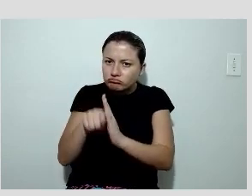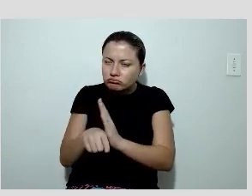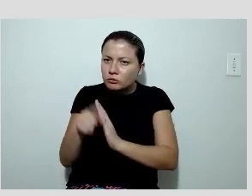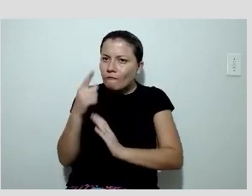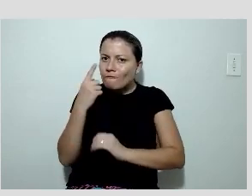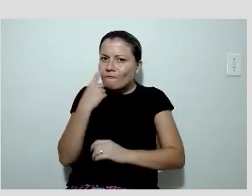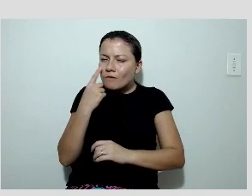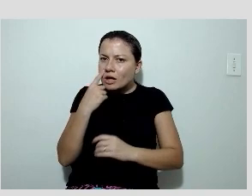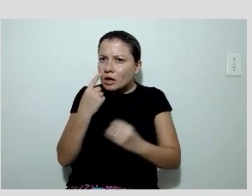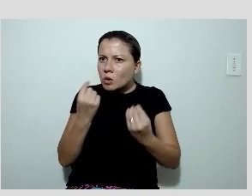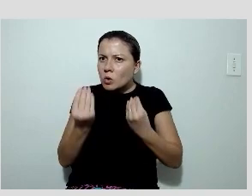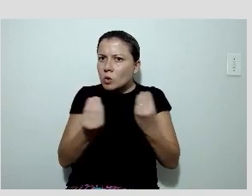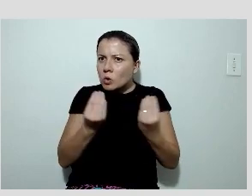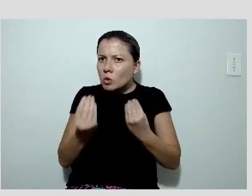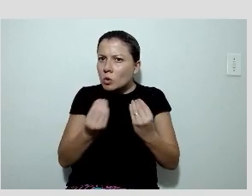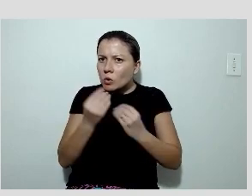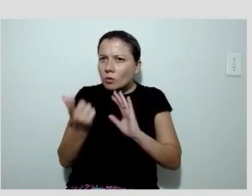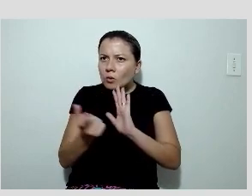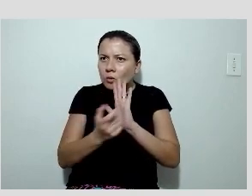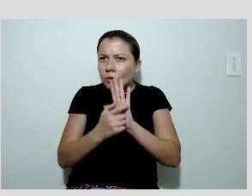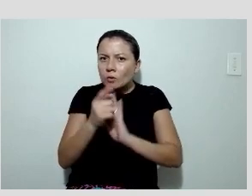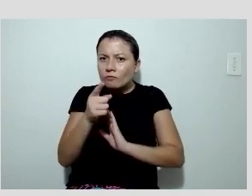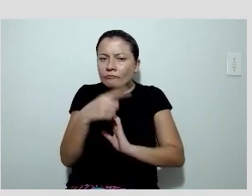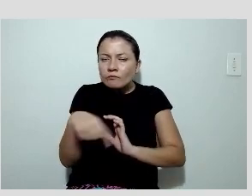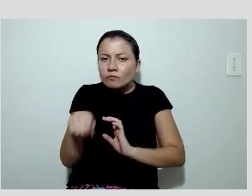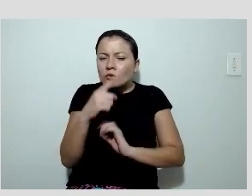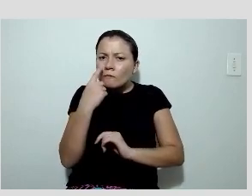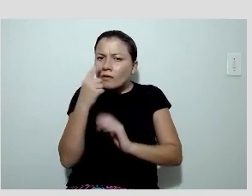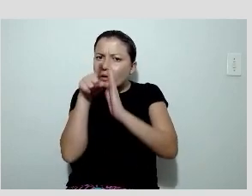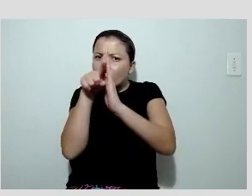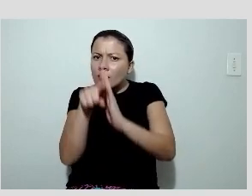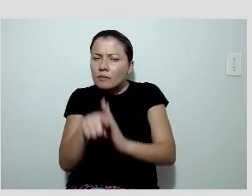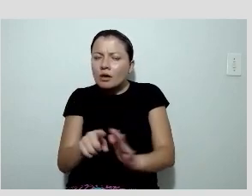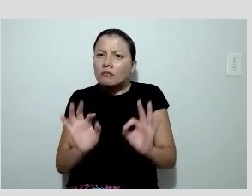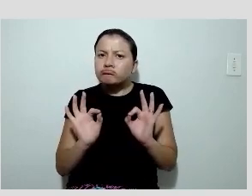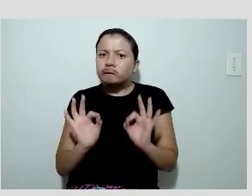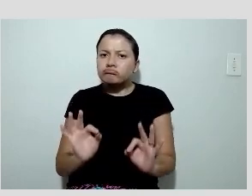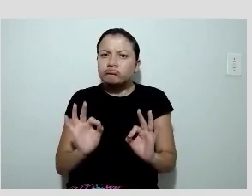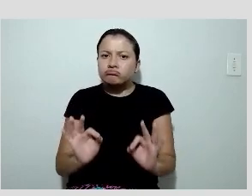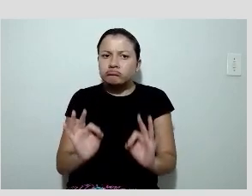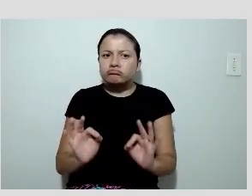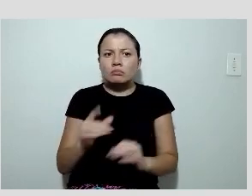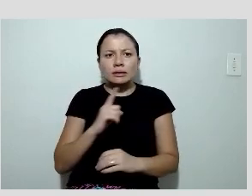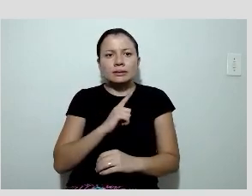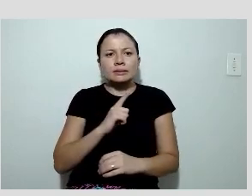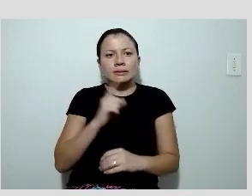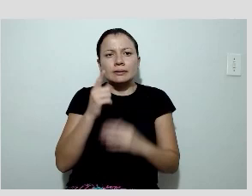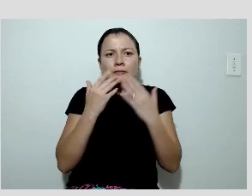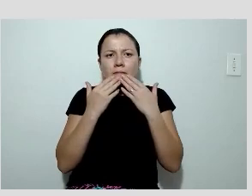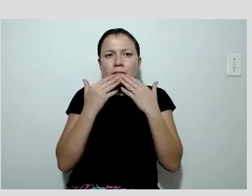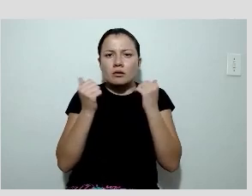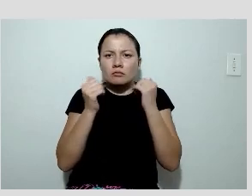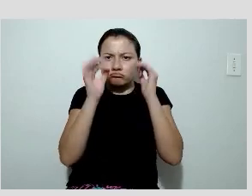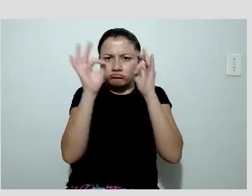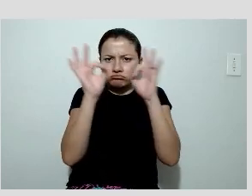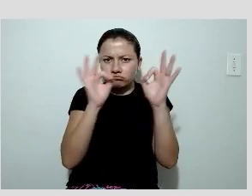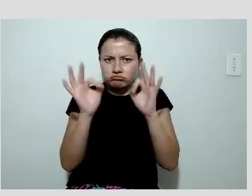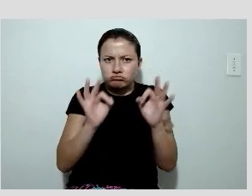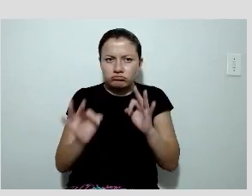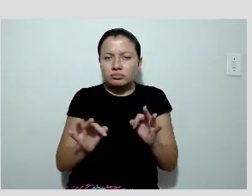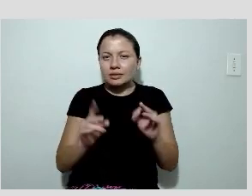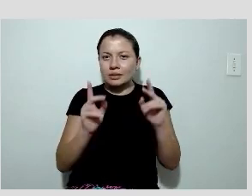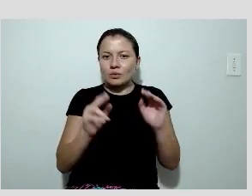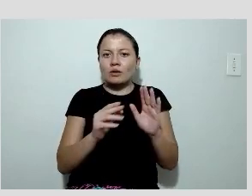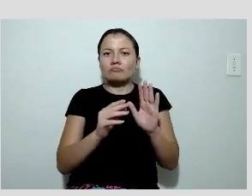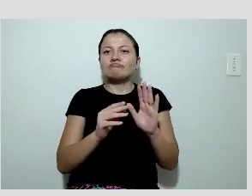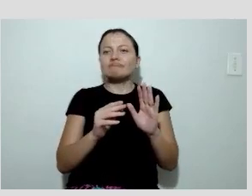software. E ele confirma a sua impressão visual e ele melhora muito a especificidade conforme na literatura. E